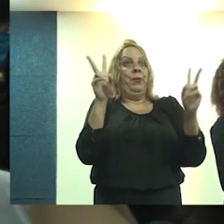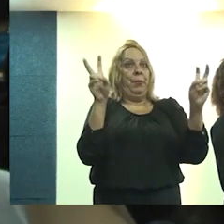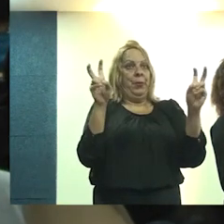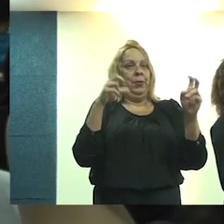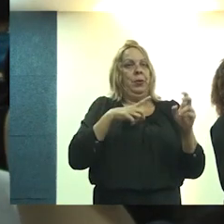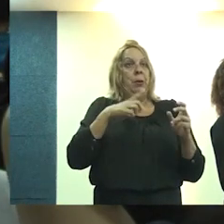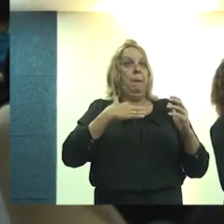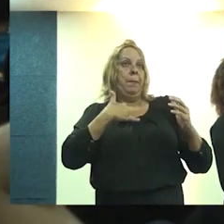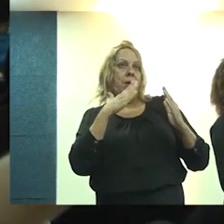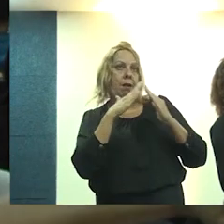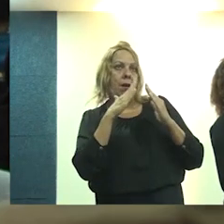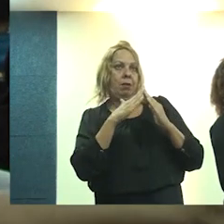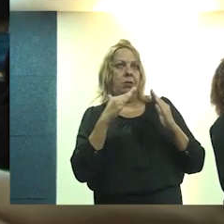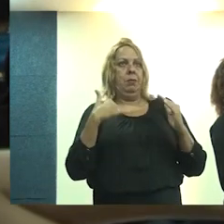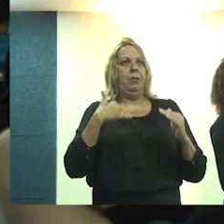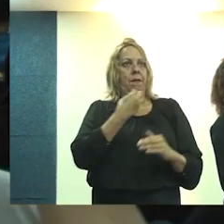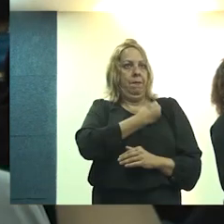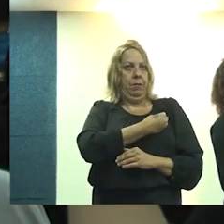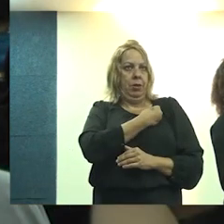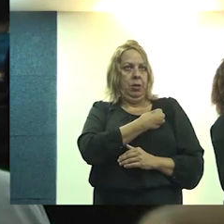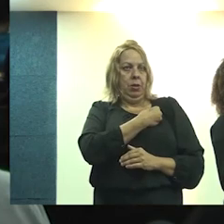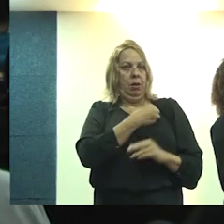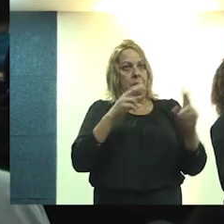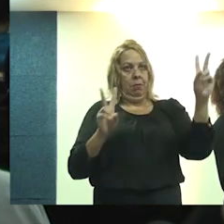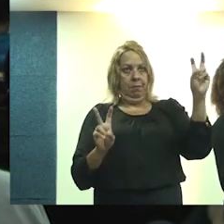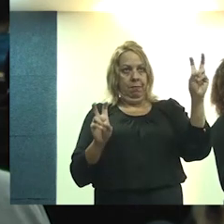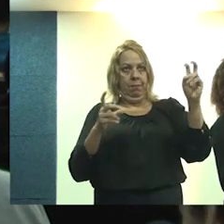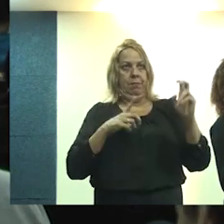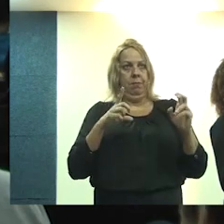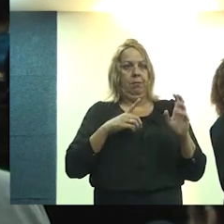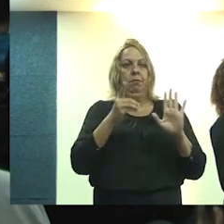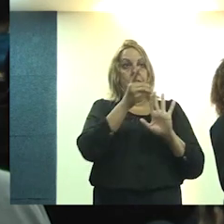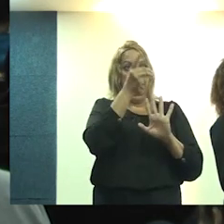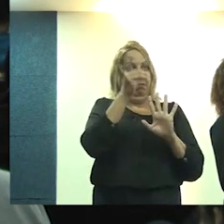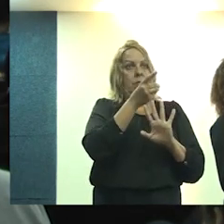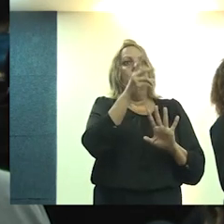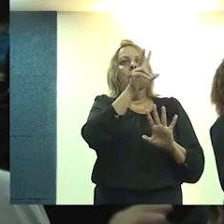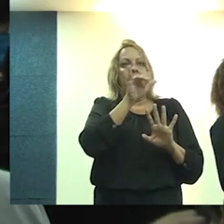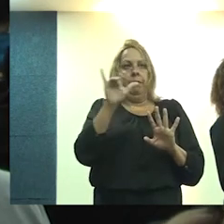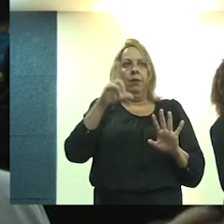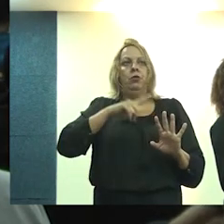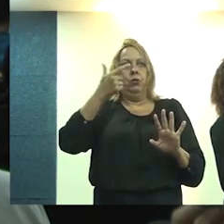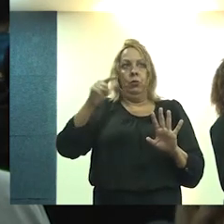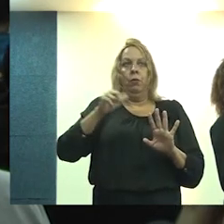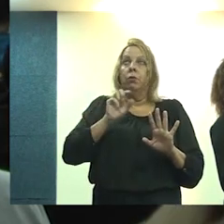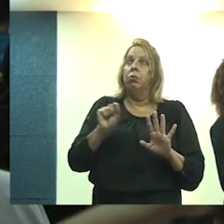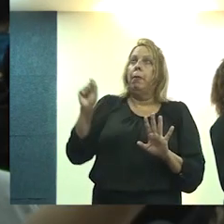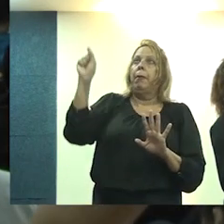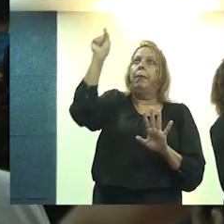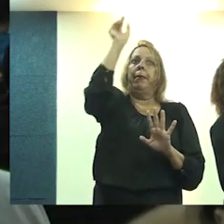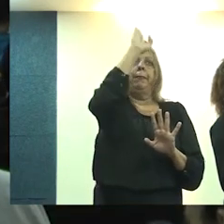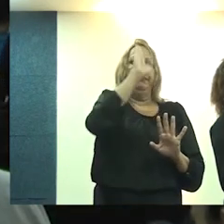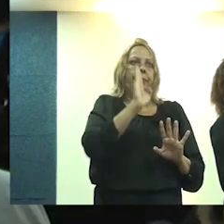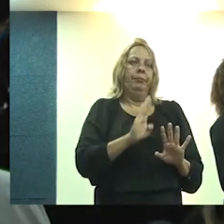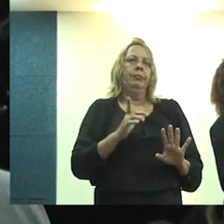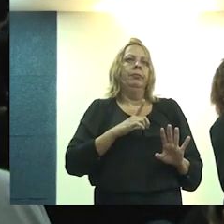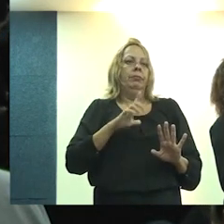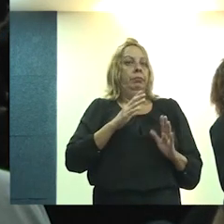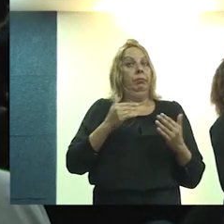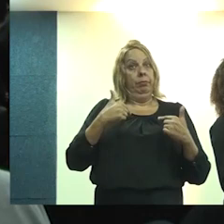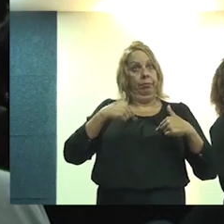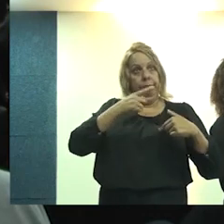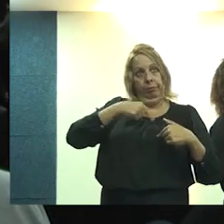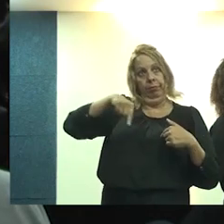me parece deixar claro que essa mesma diretriz vai ser observada nacionalmente. E, de nossa